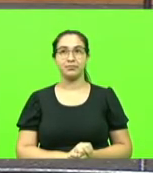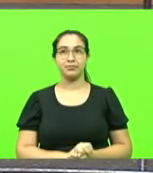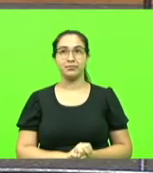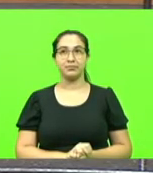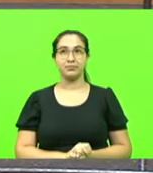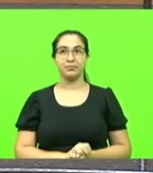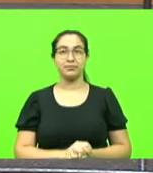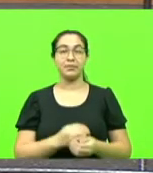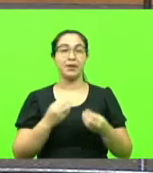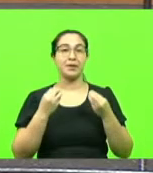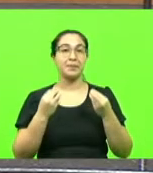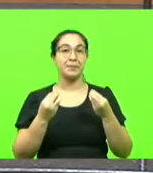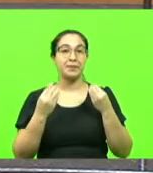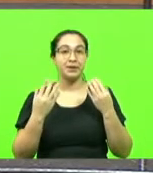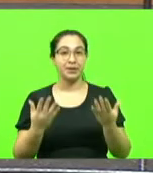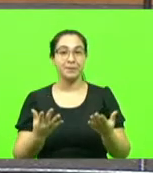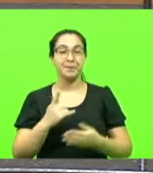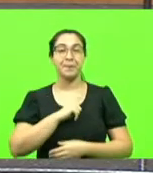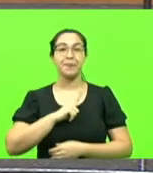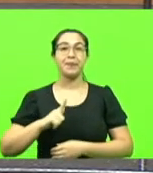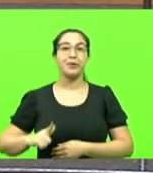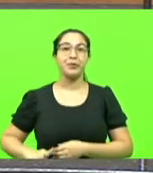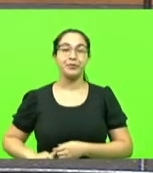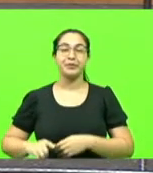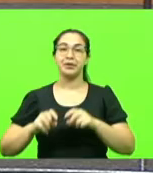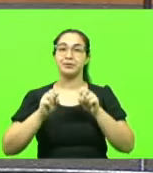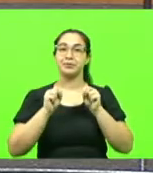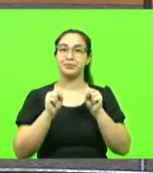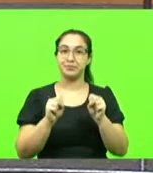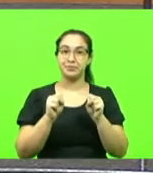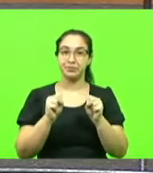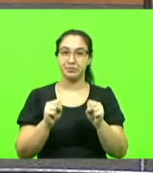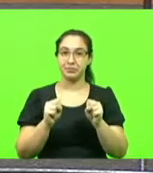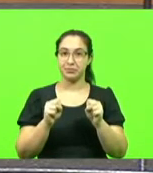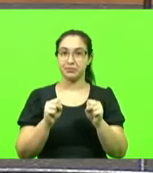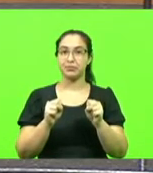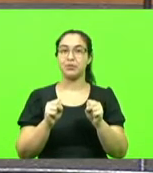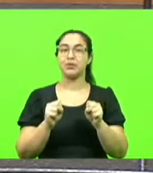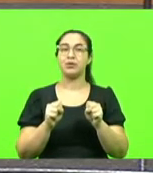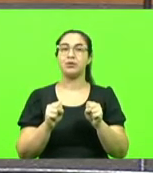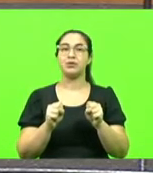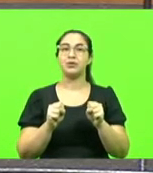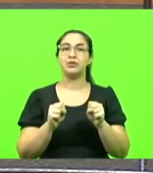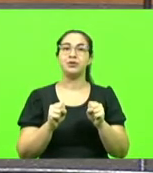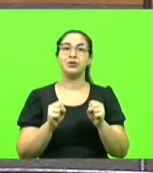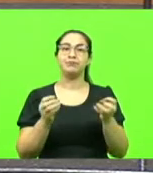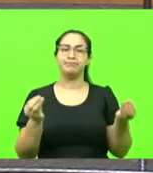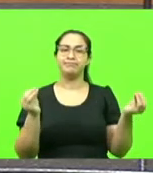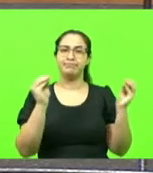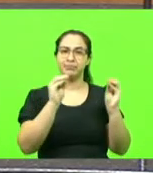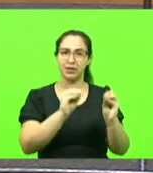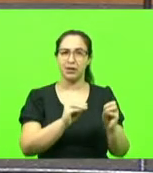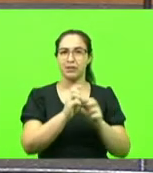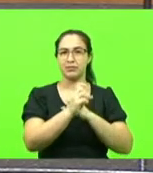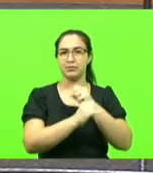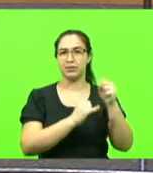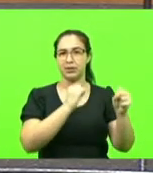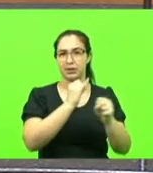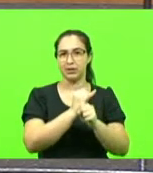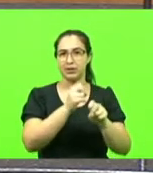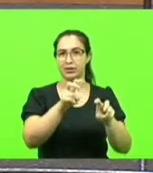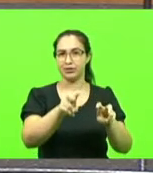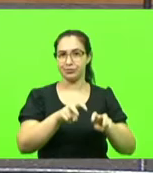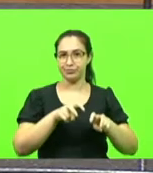o governo possa tornar realidade. a internet no campo.